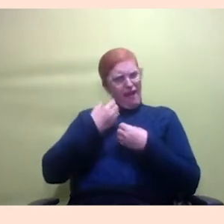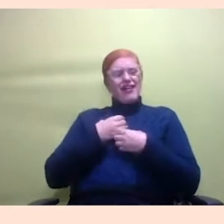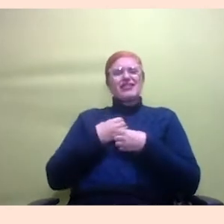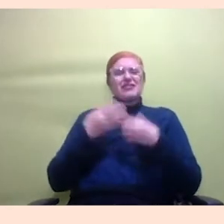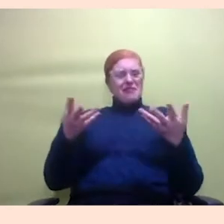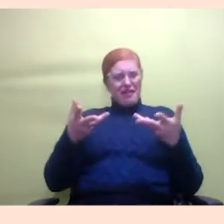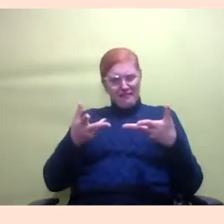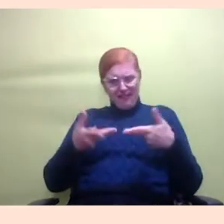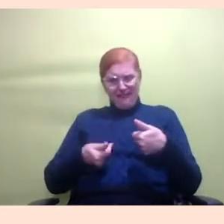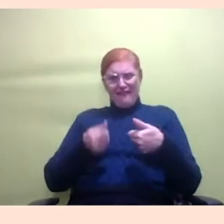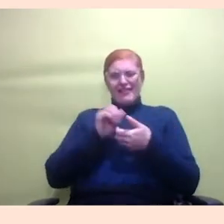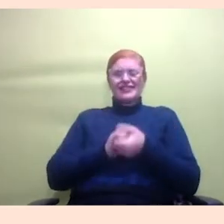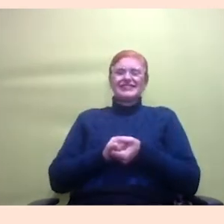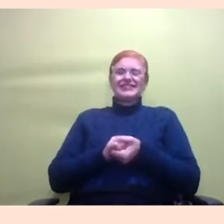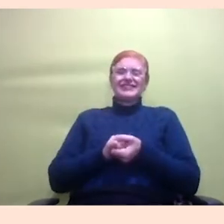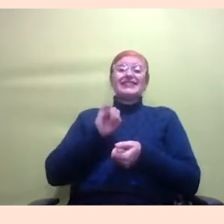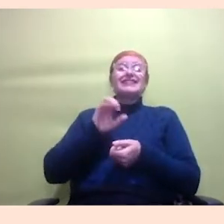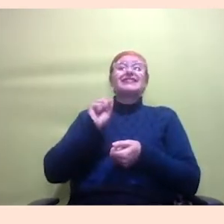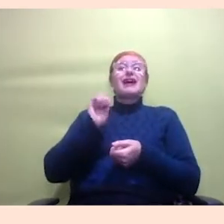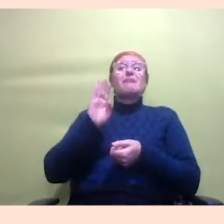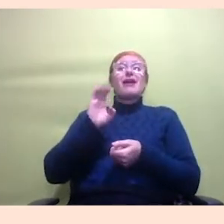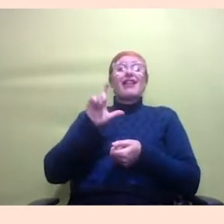vai lá Isabela que eu fiquei até emocionada